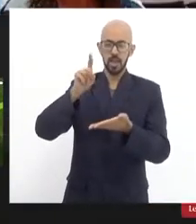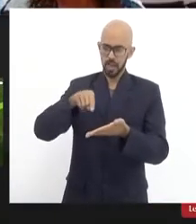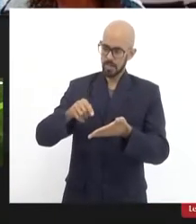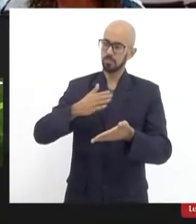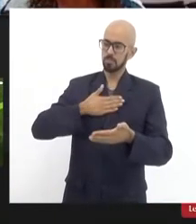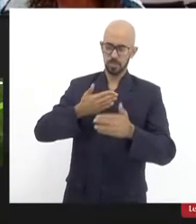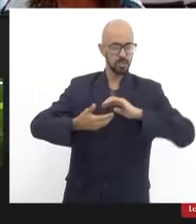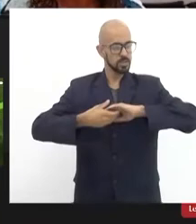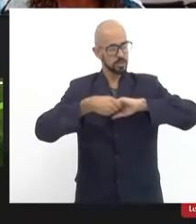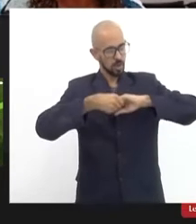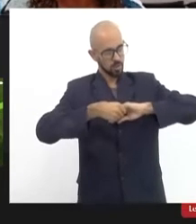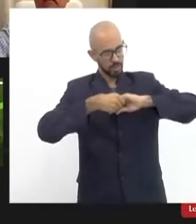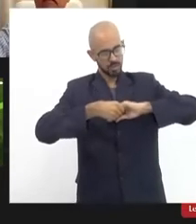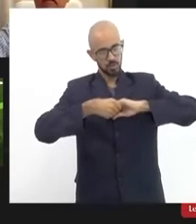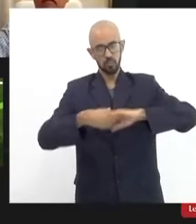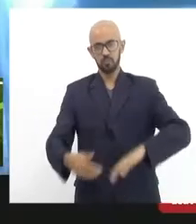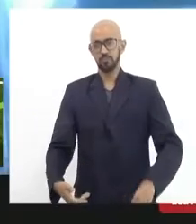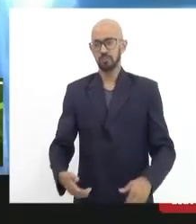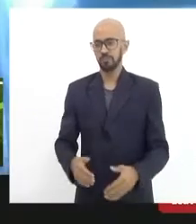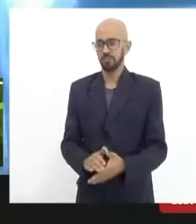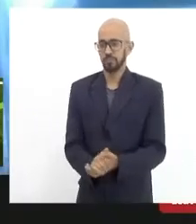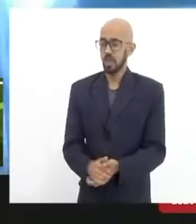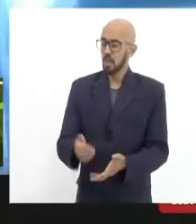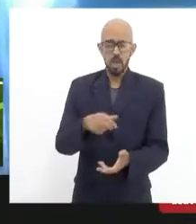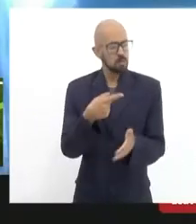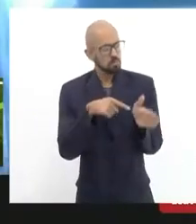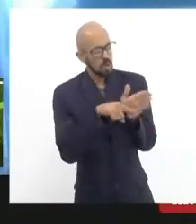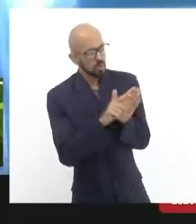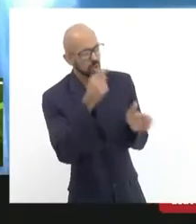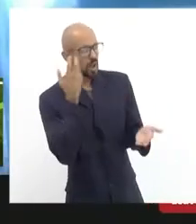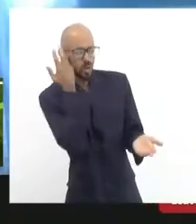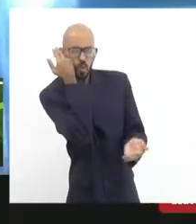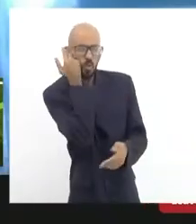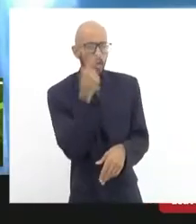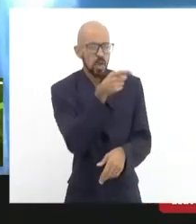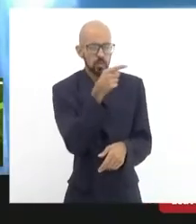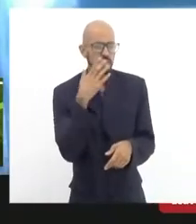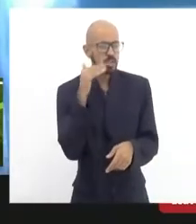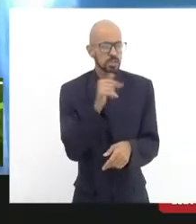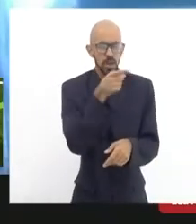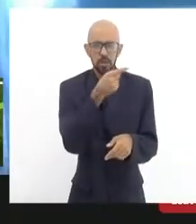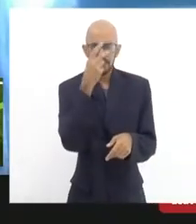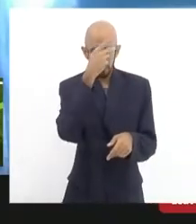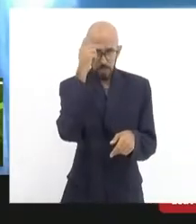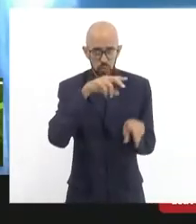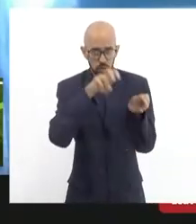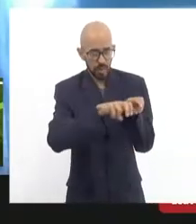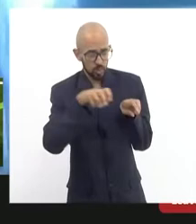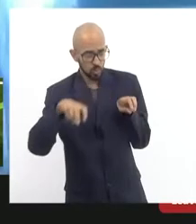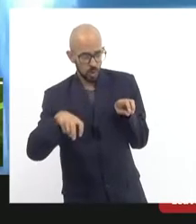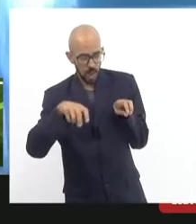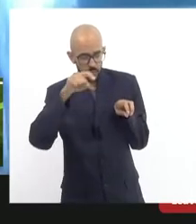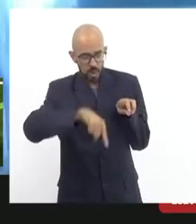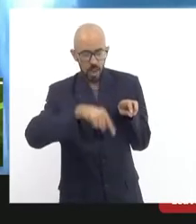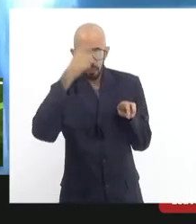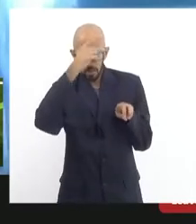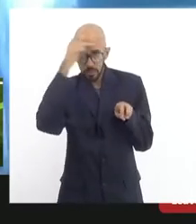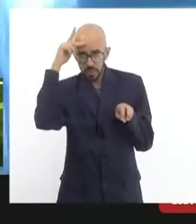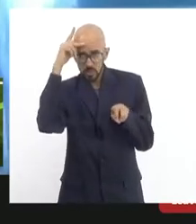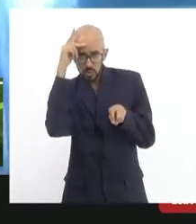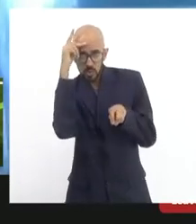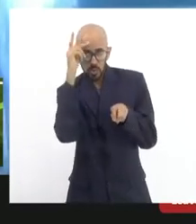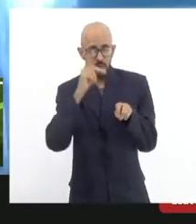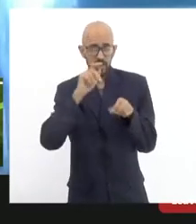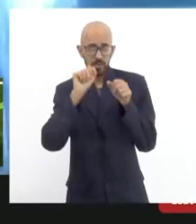Beleza, Eliomar. E se eu te fazer uma pergunta, Eliomar? Por acaso esse rapaz que está do teu lado é um vibrante compositor